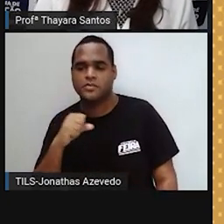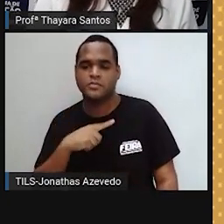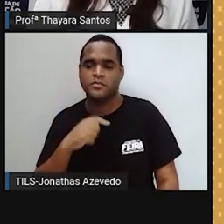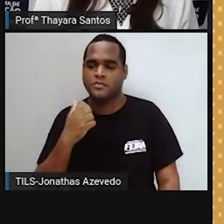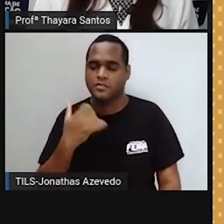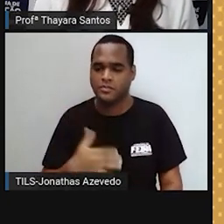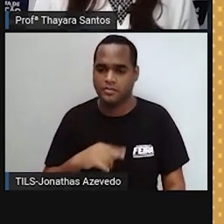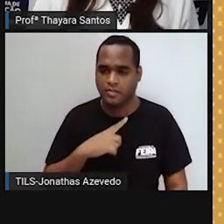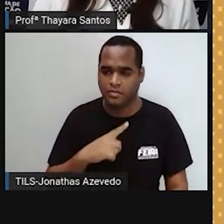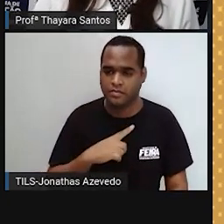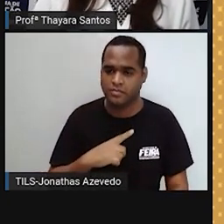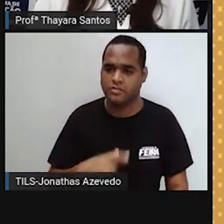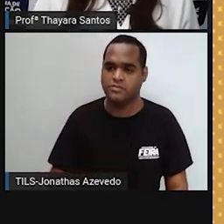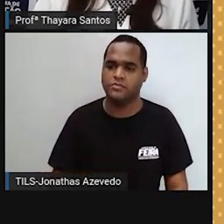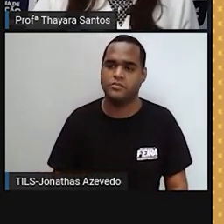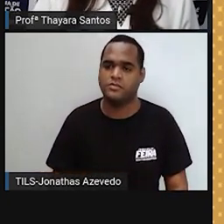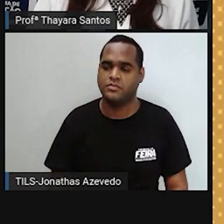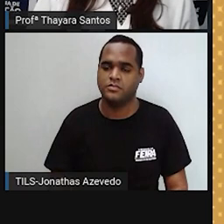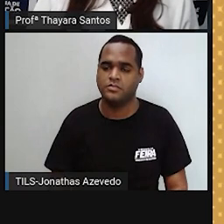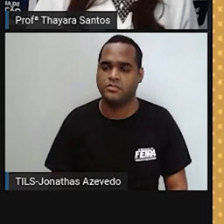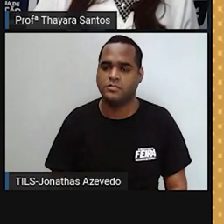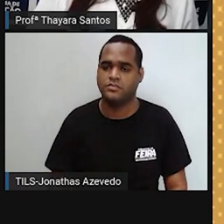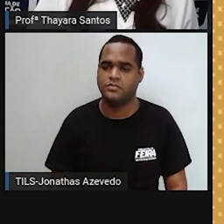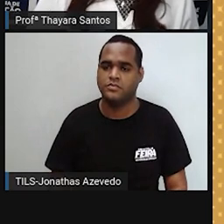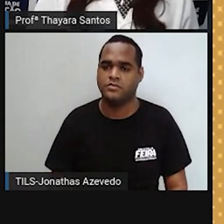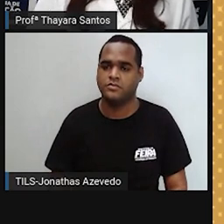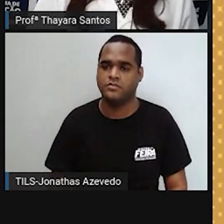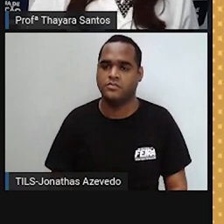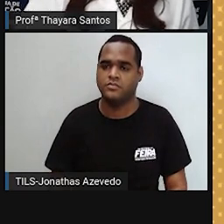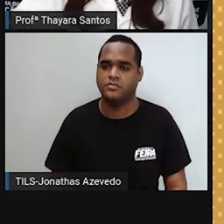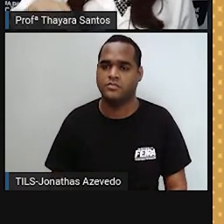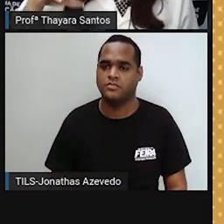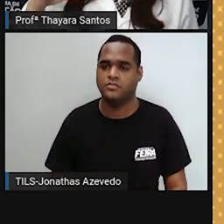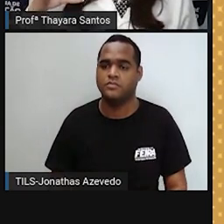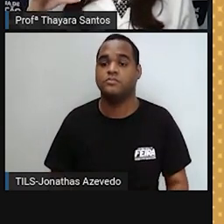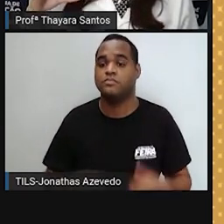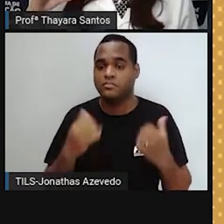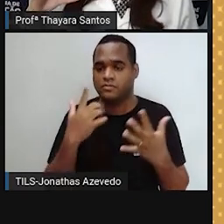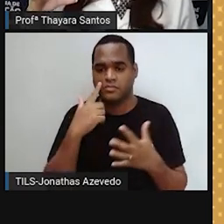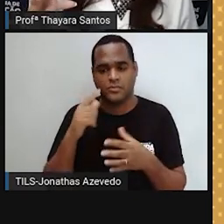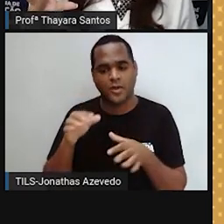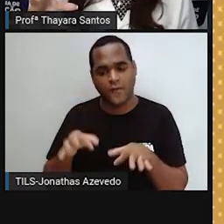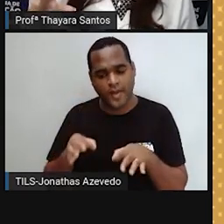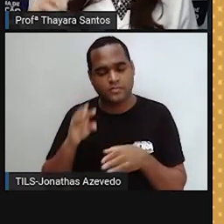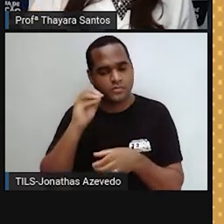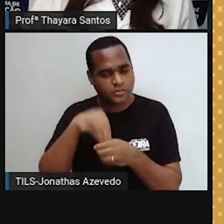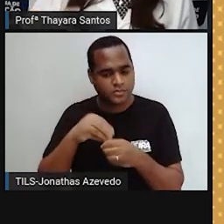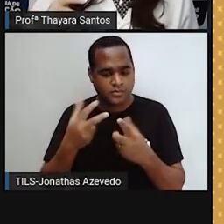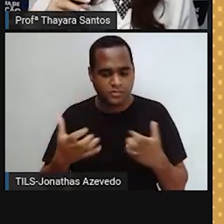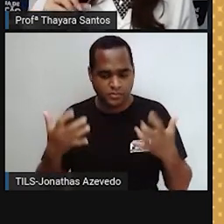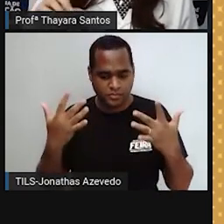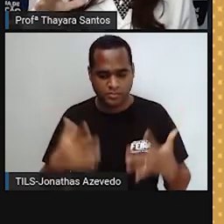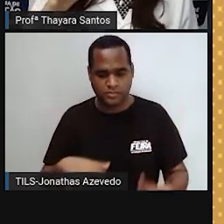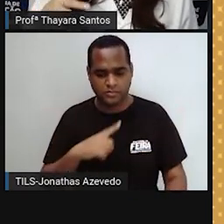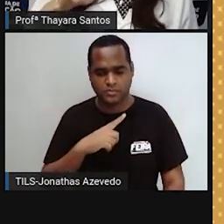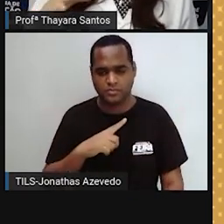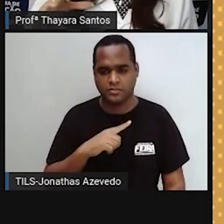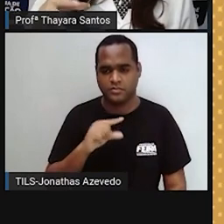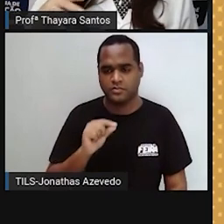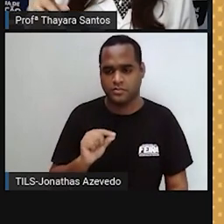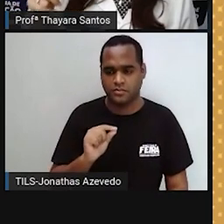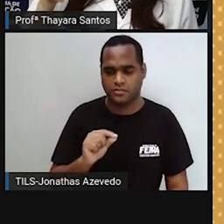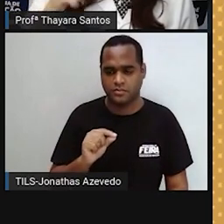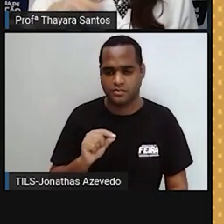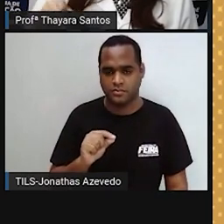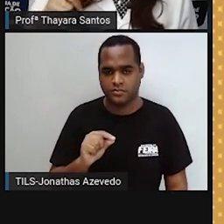falope. Então, o ovócito é produzido lá nos ovários, é capturado pelas tubas uterinas, elas ficam lá se